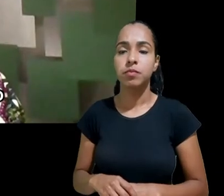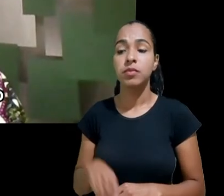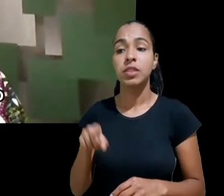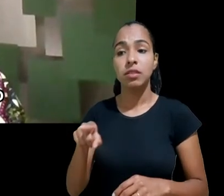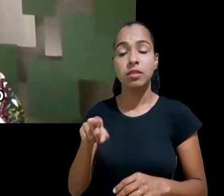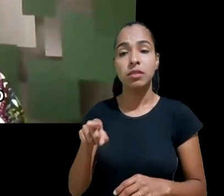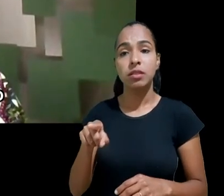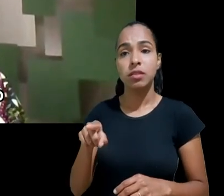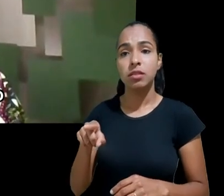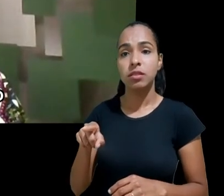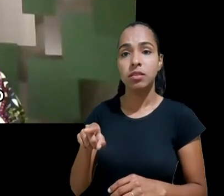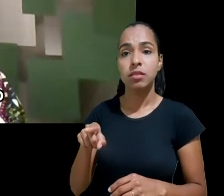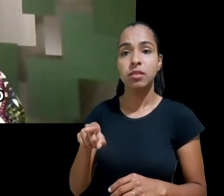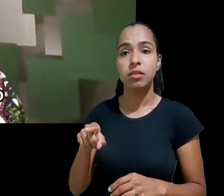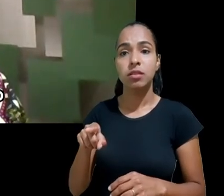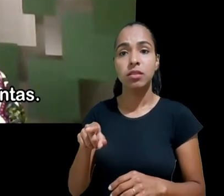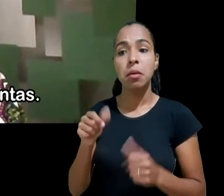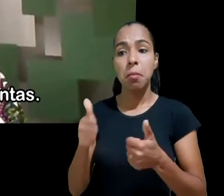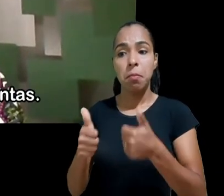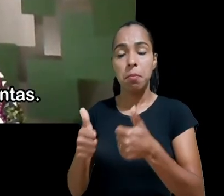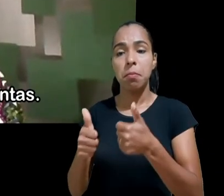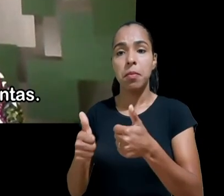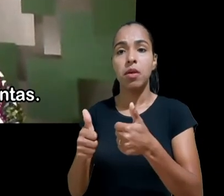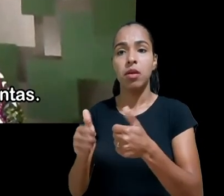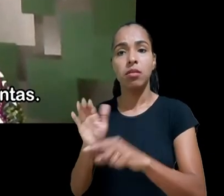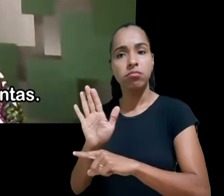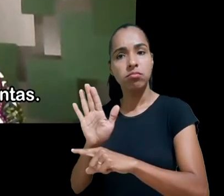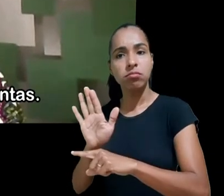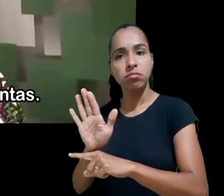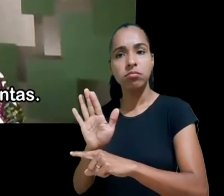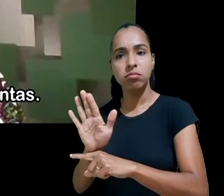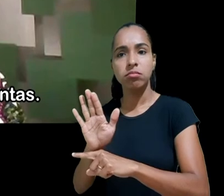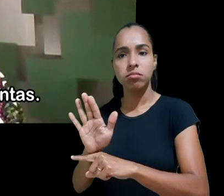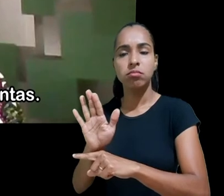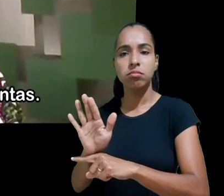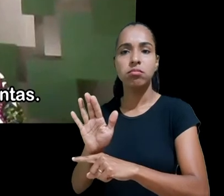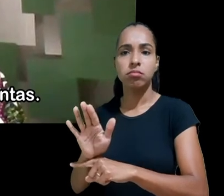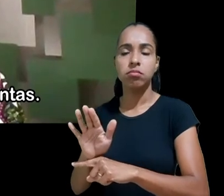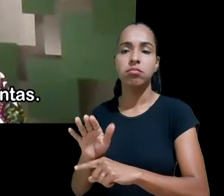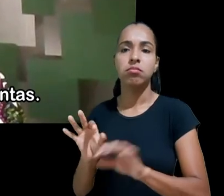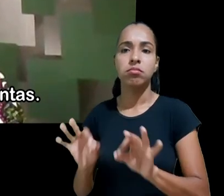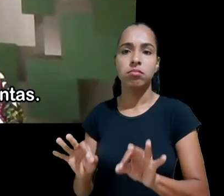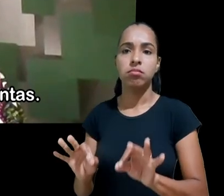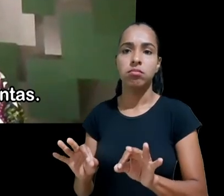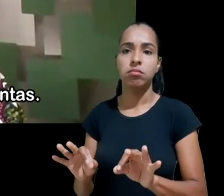padronizado o suficiente e beneficia a criança no fim das contas em